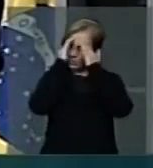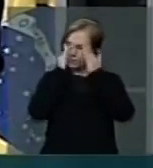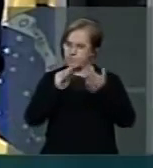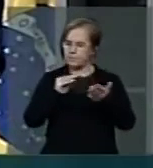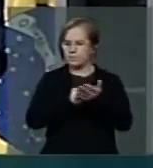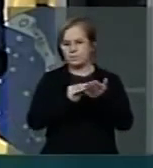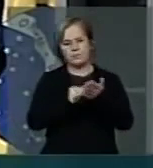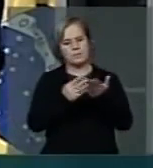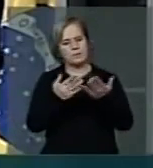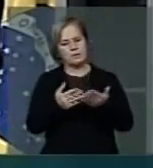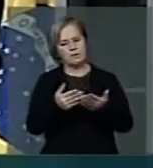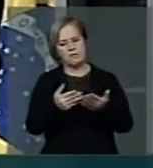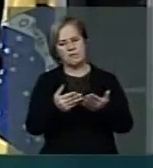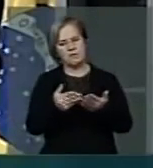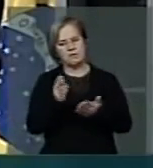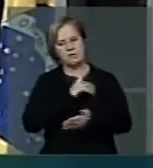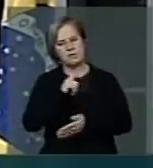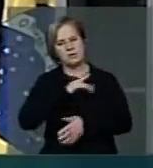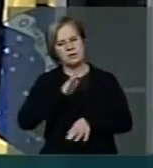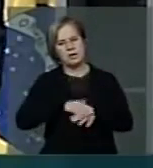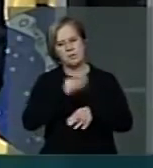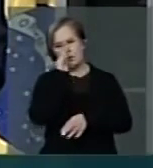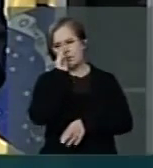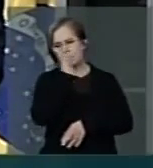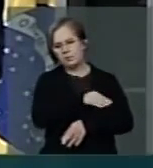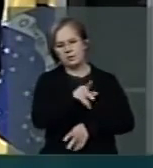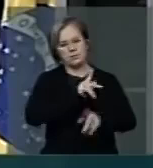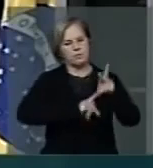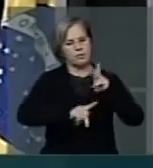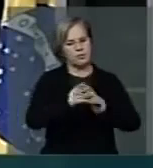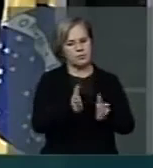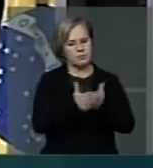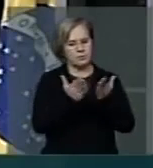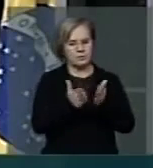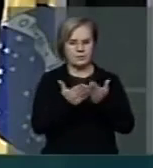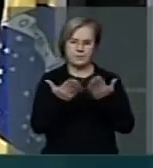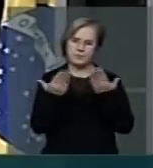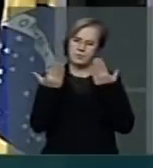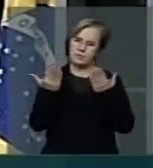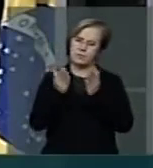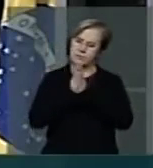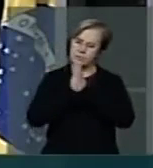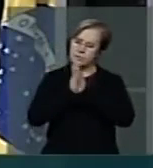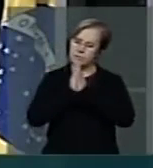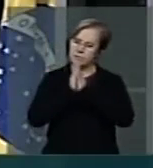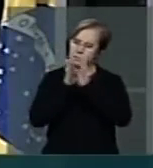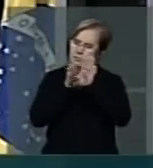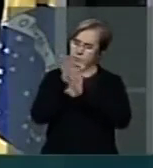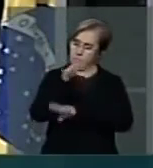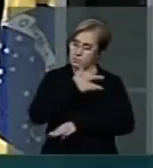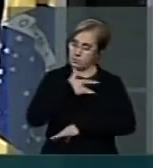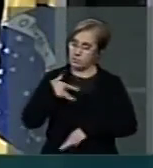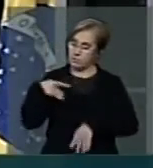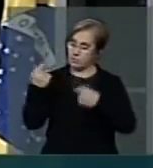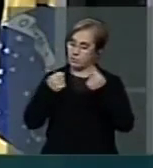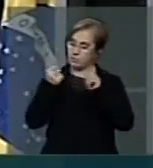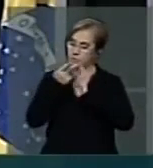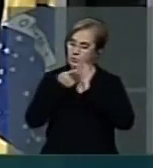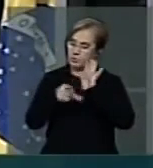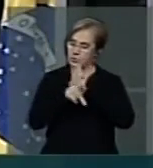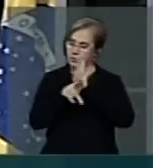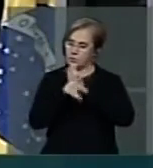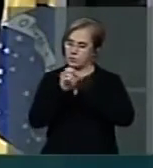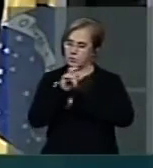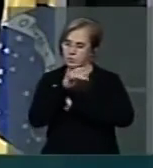descaso, muito menos a população carente. Saúde, ministro Padilha, deve ser feita com um projeto de Estado,